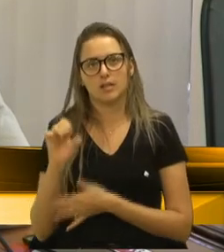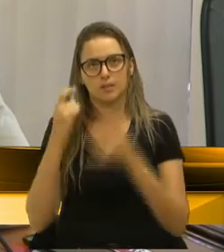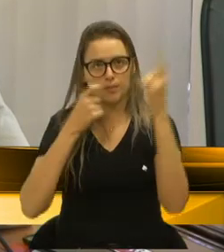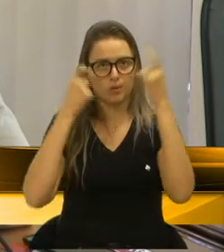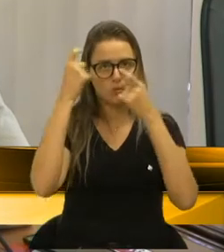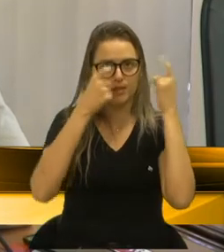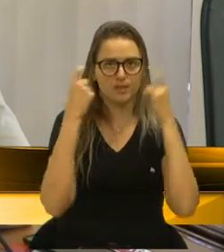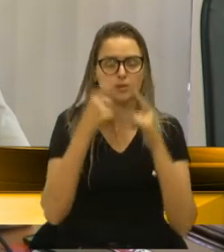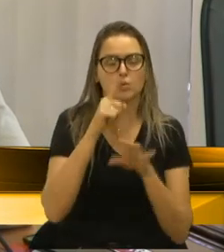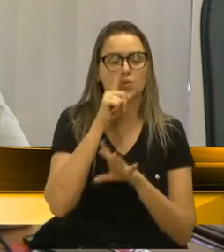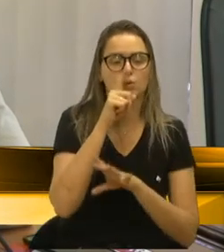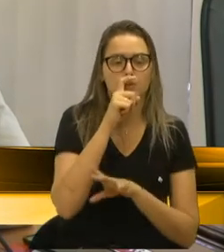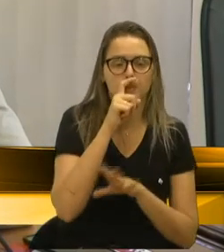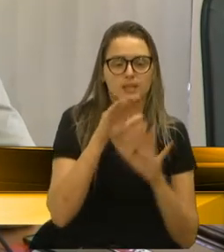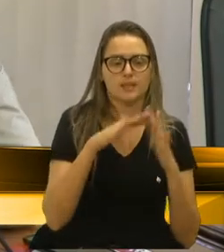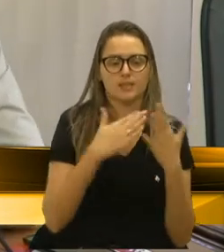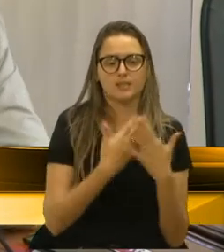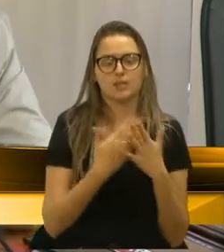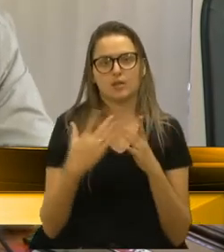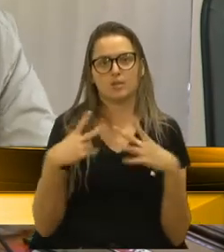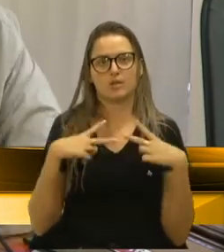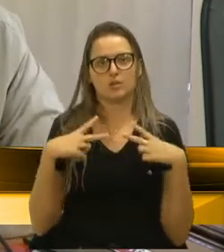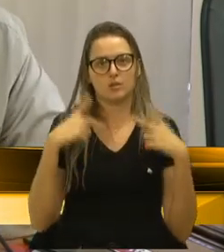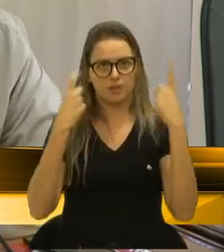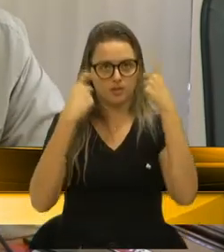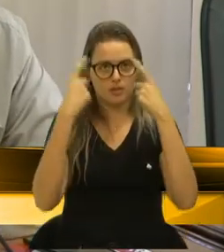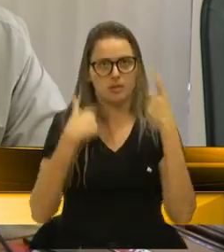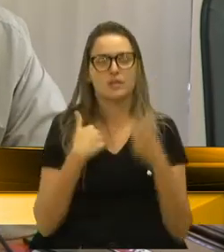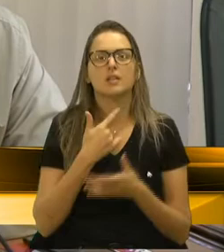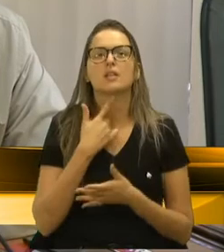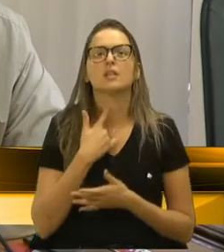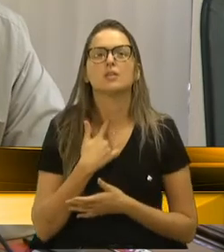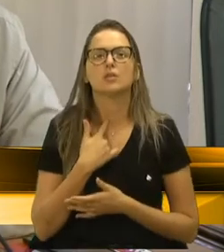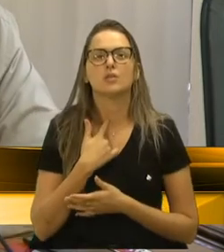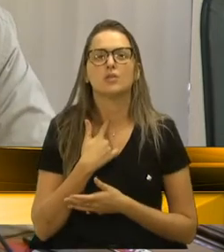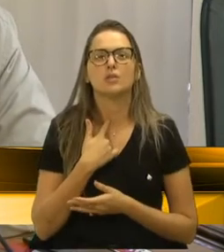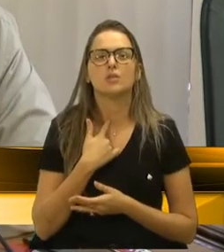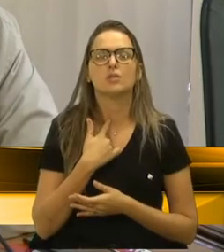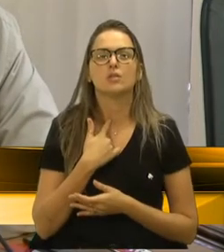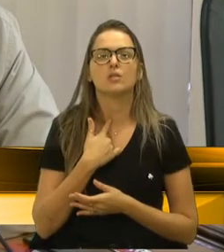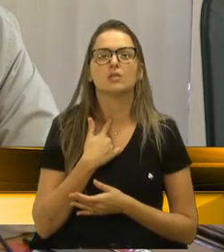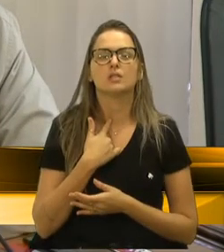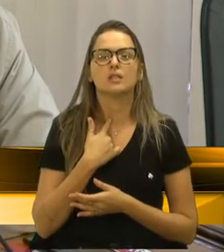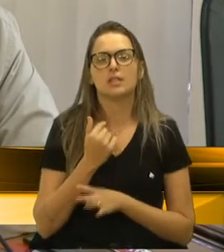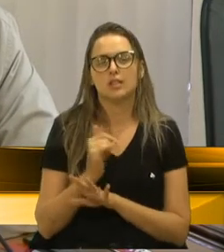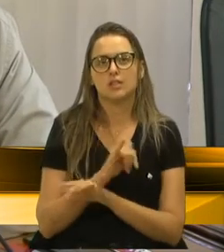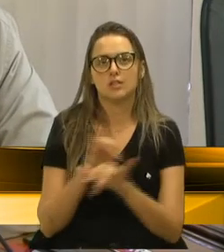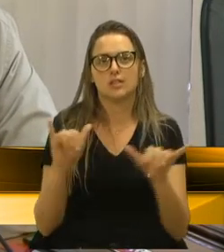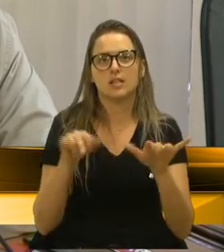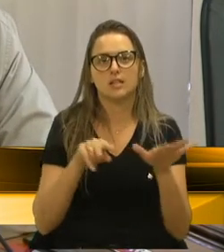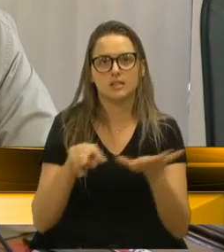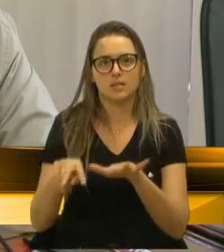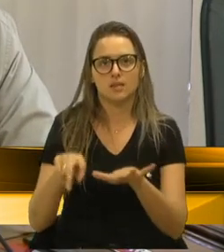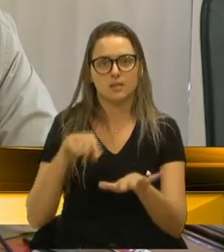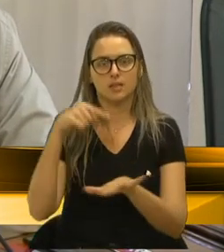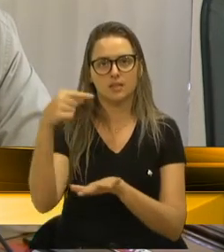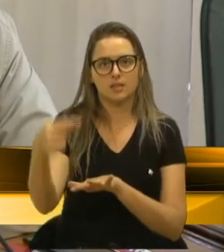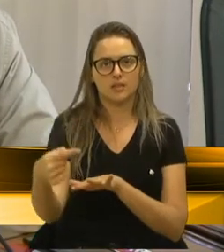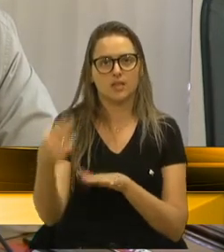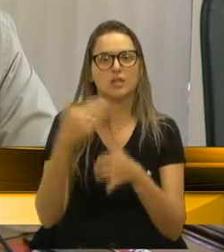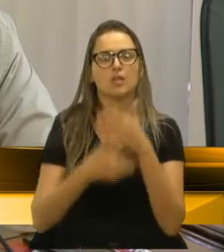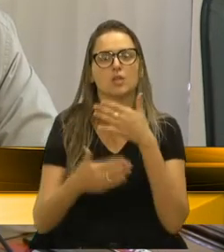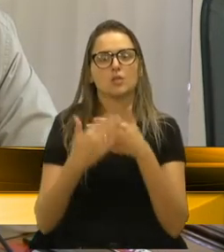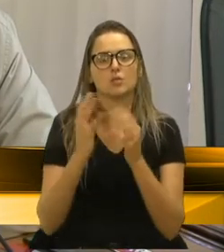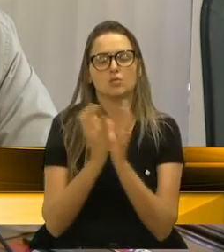muito preocupados. Eu gostaria aqui, senhor presidente, só para reforçar, semana que vem, todos os